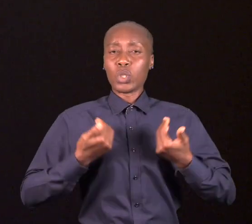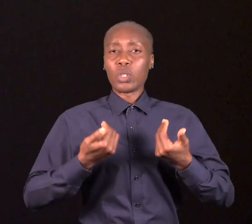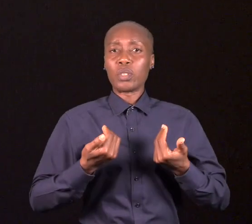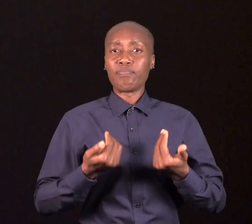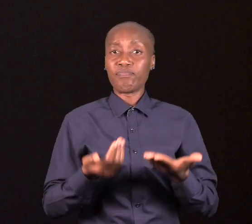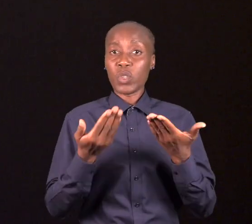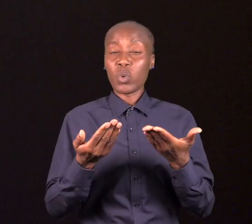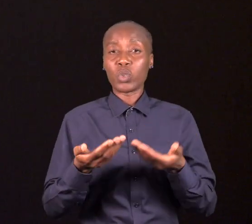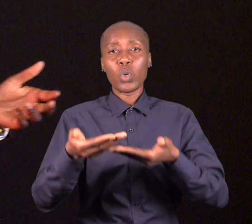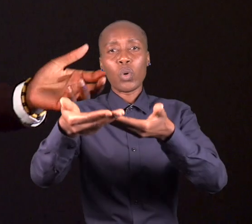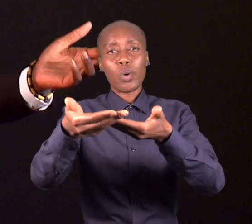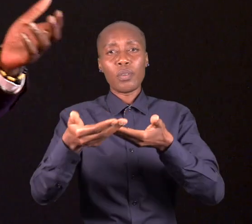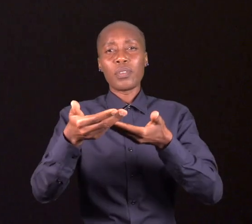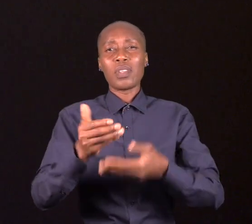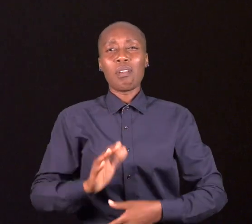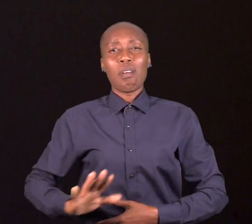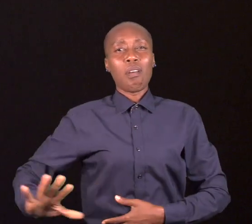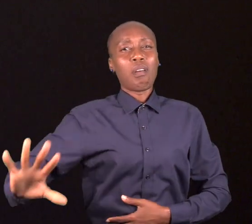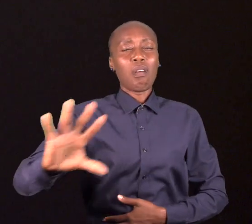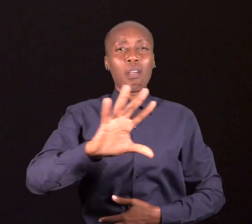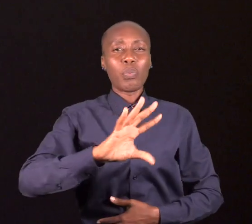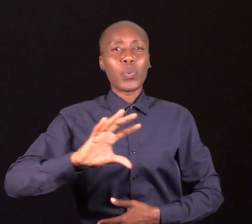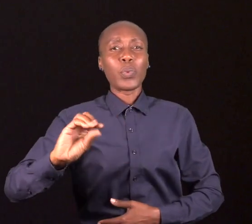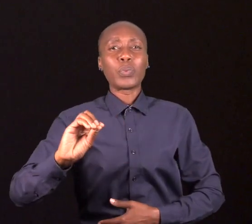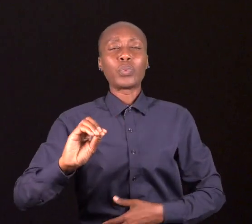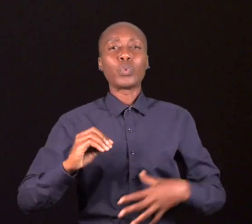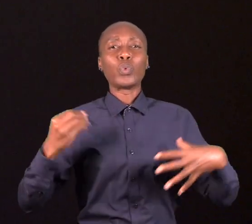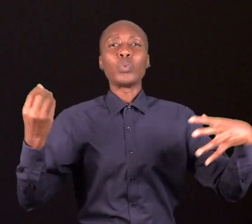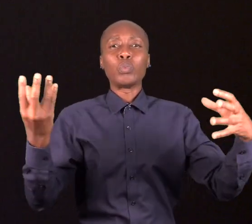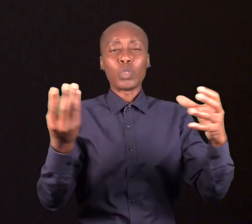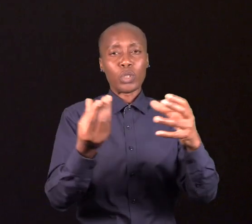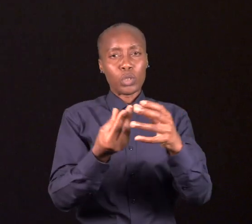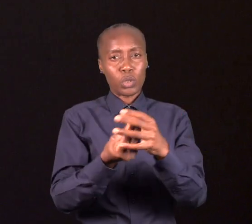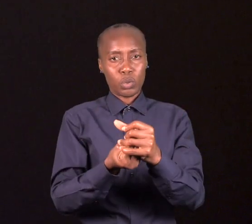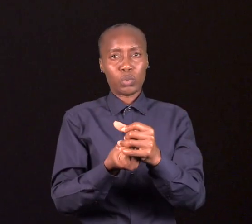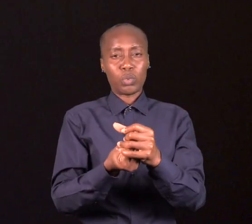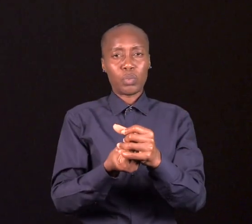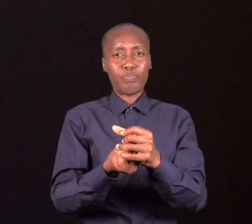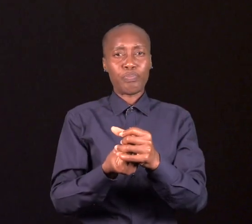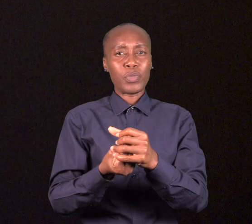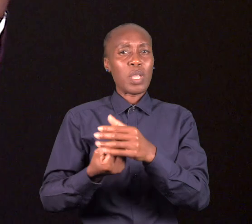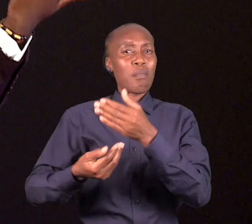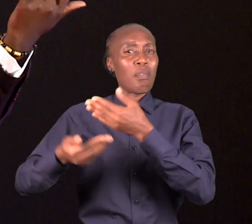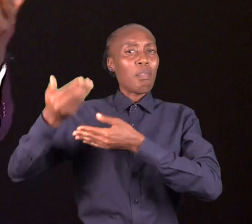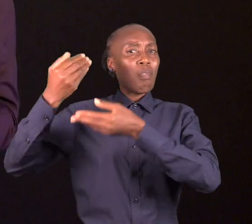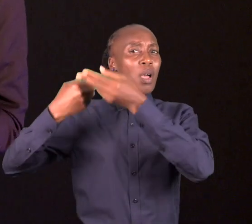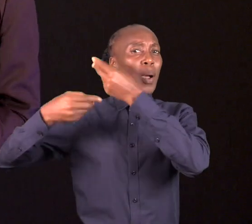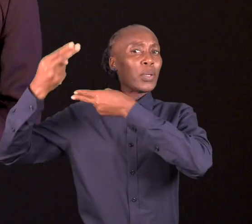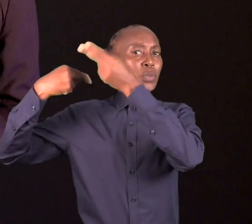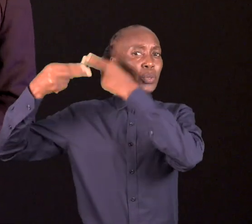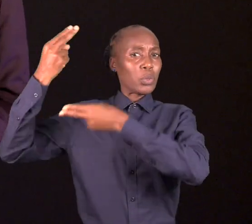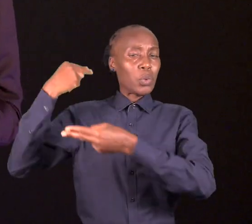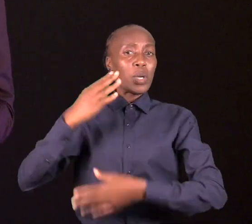Hoje, convido a todos vocês a embarcarem uma jornada comigo, voltando à minha infância